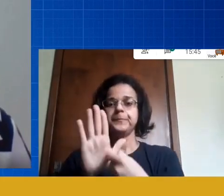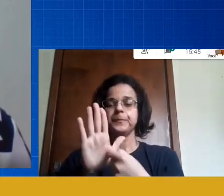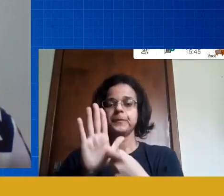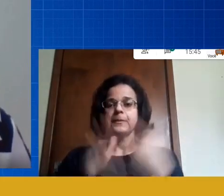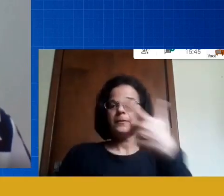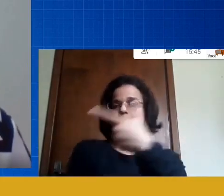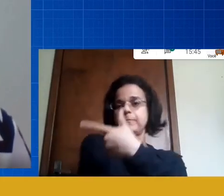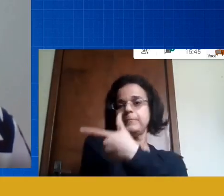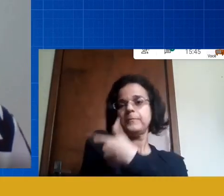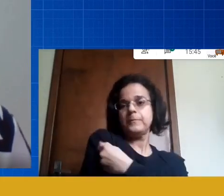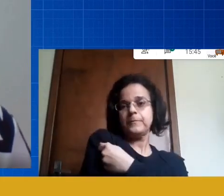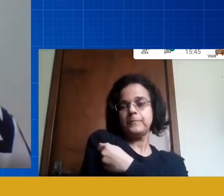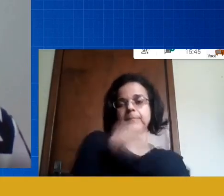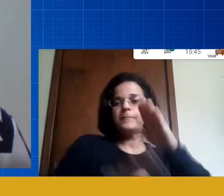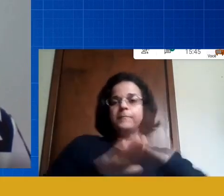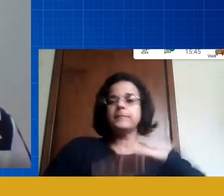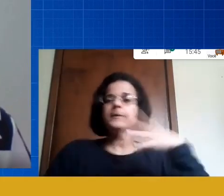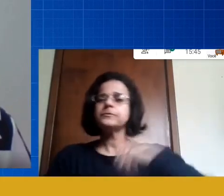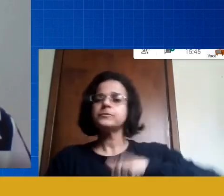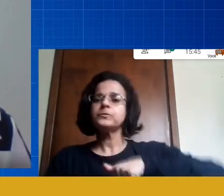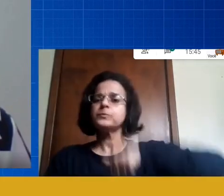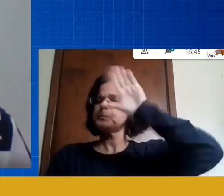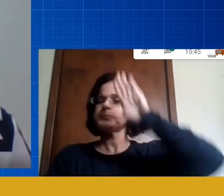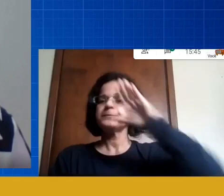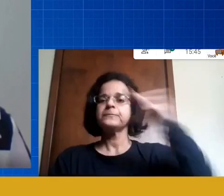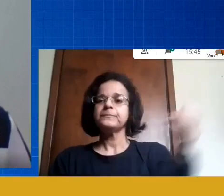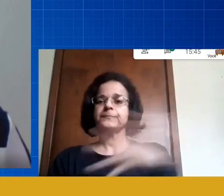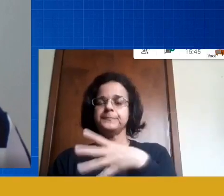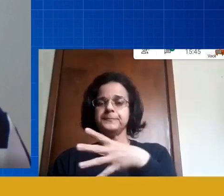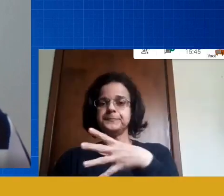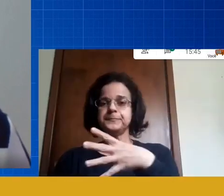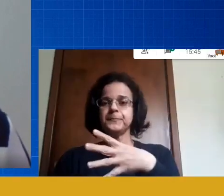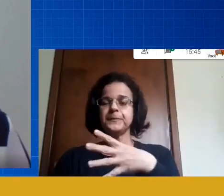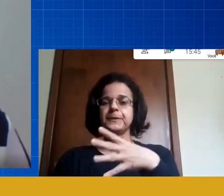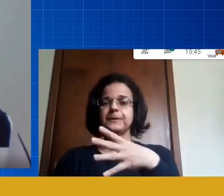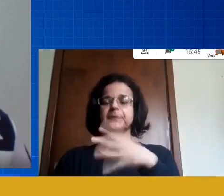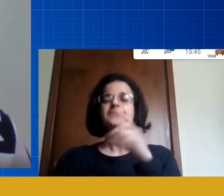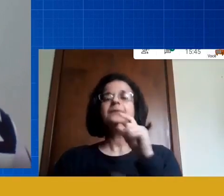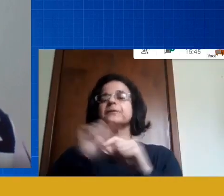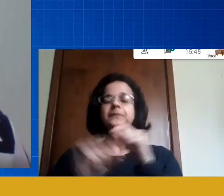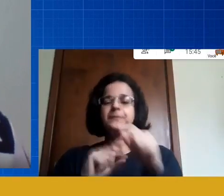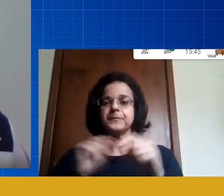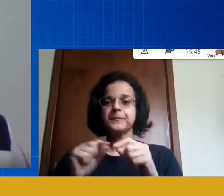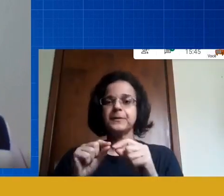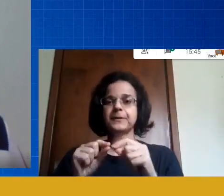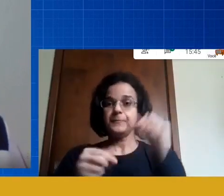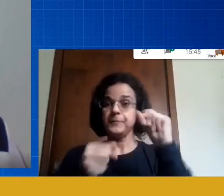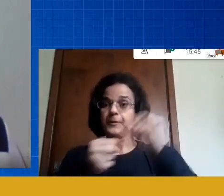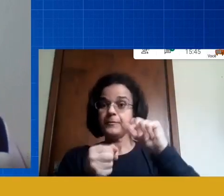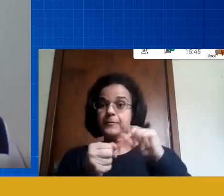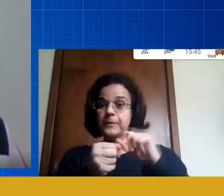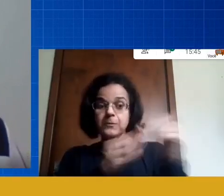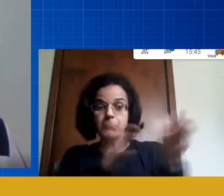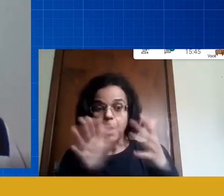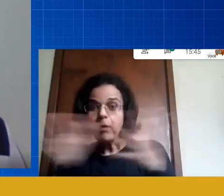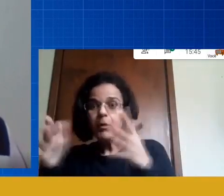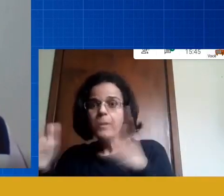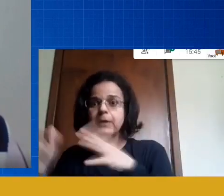mais novas aí pioneiras que o tempo de produção dela demorou cinco anos